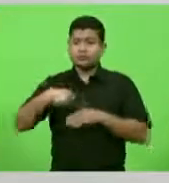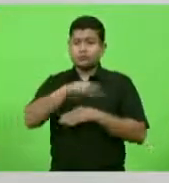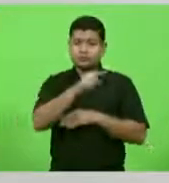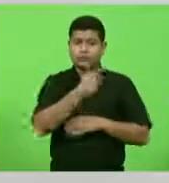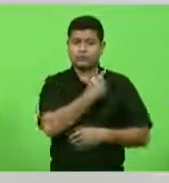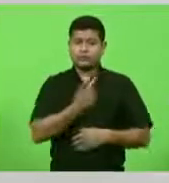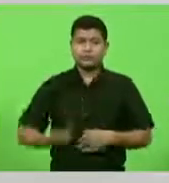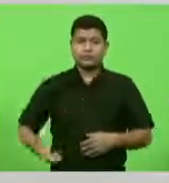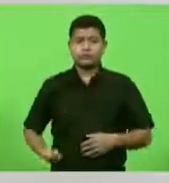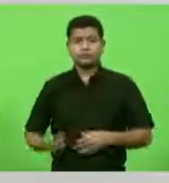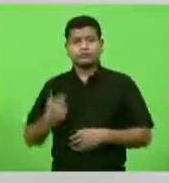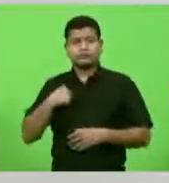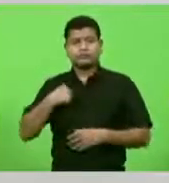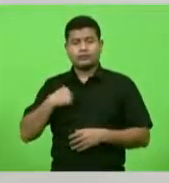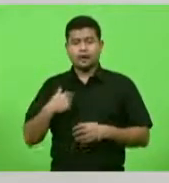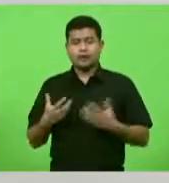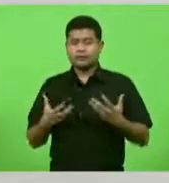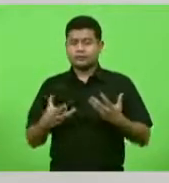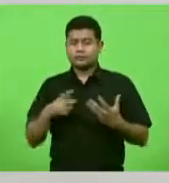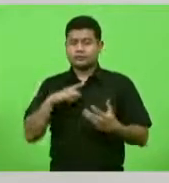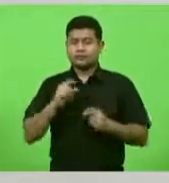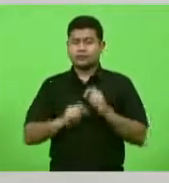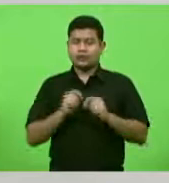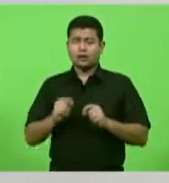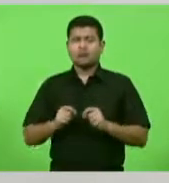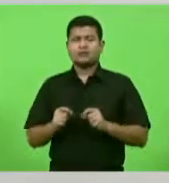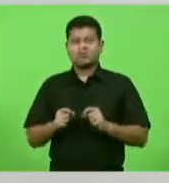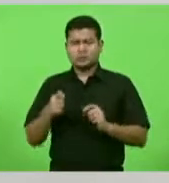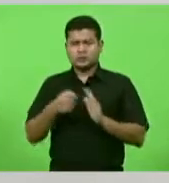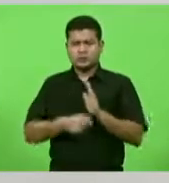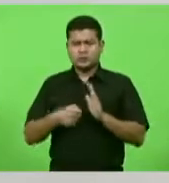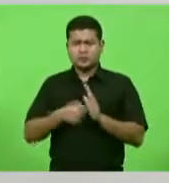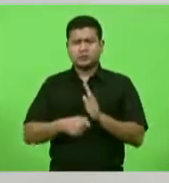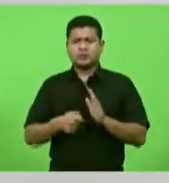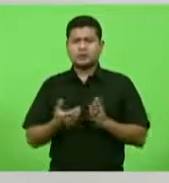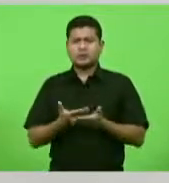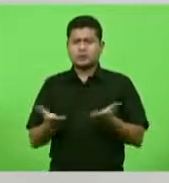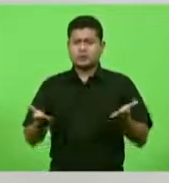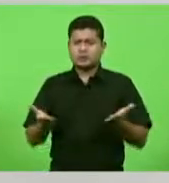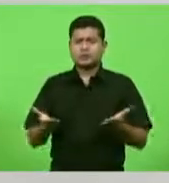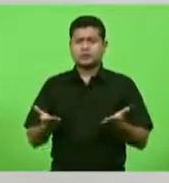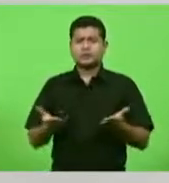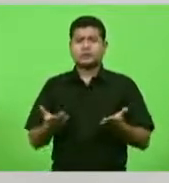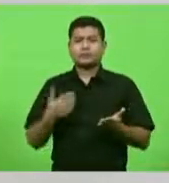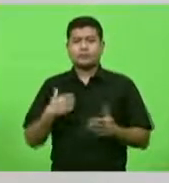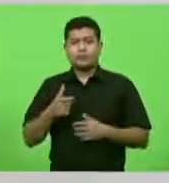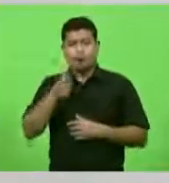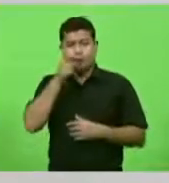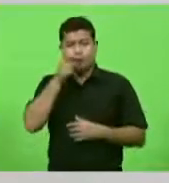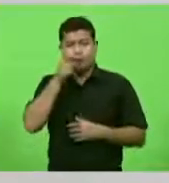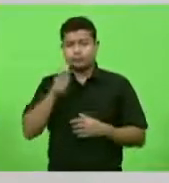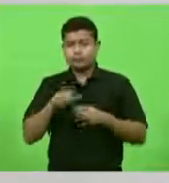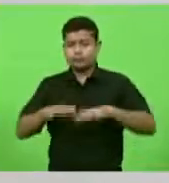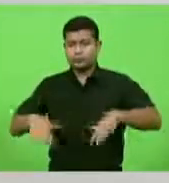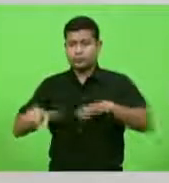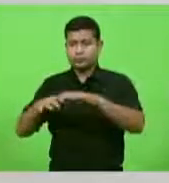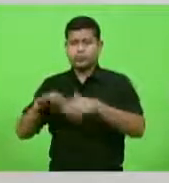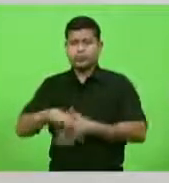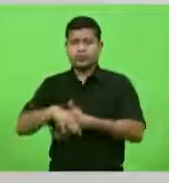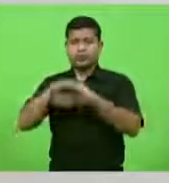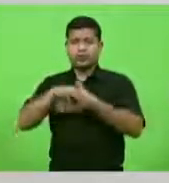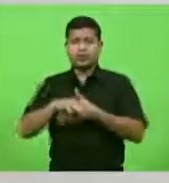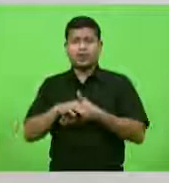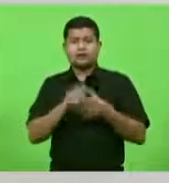acompanhado a minha região, acompanhado as lideranças, feito as visitas e acatado as reivindicações.